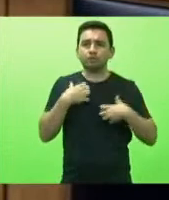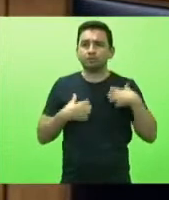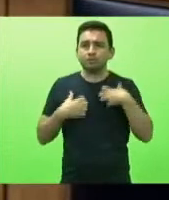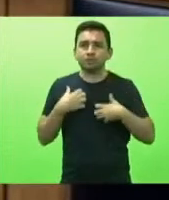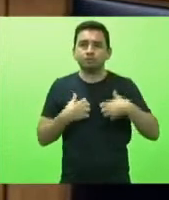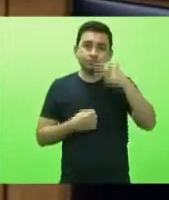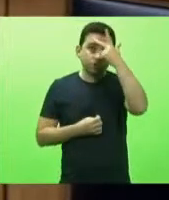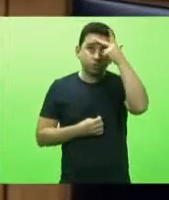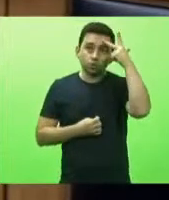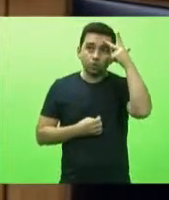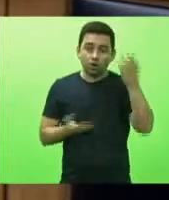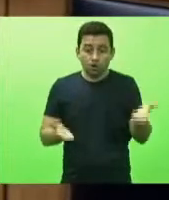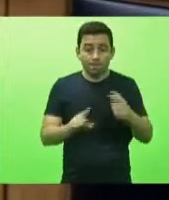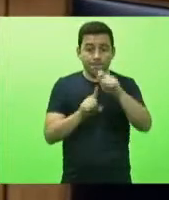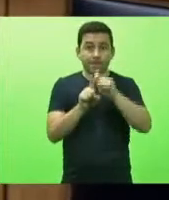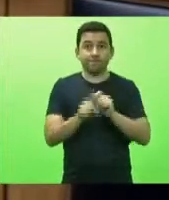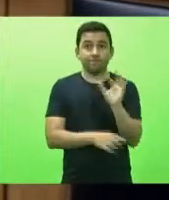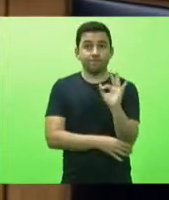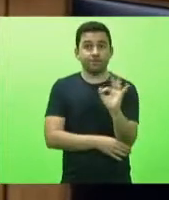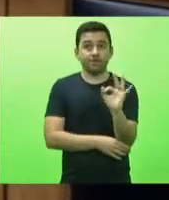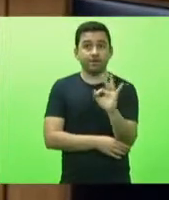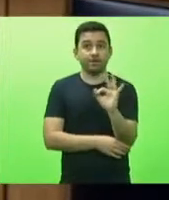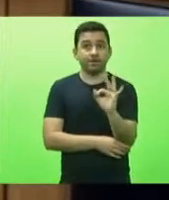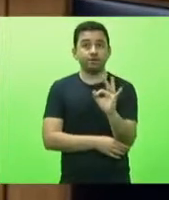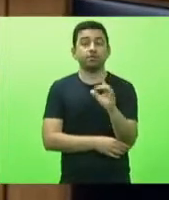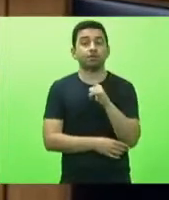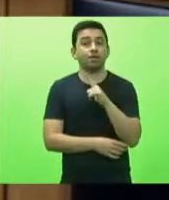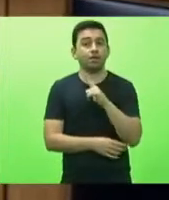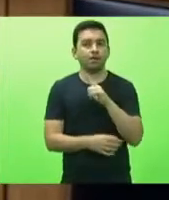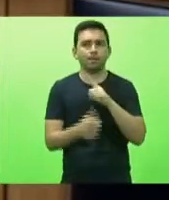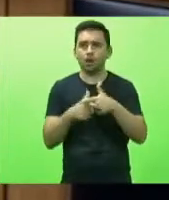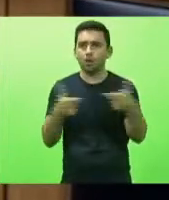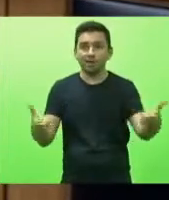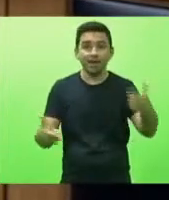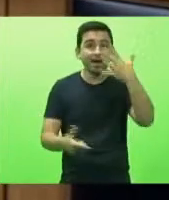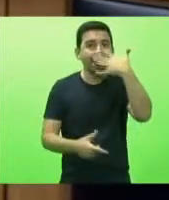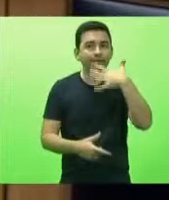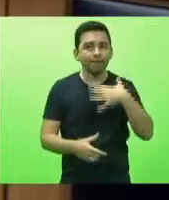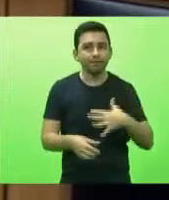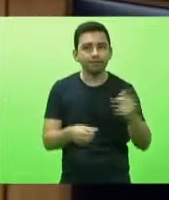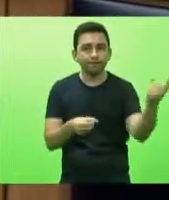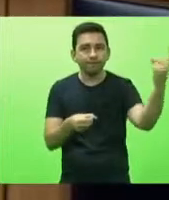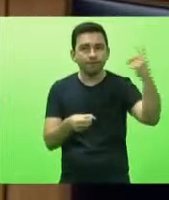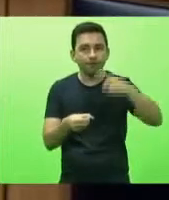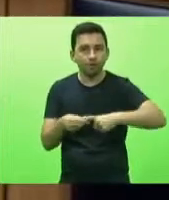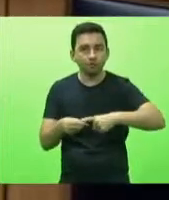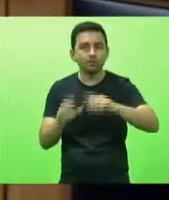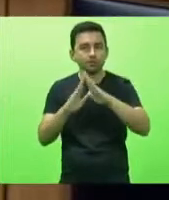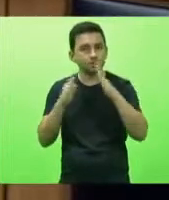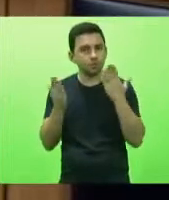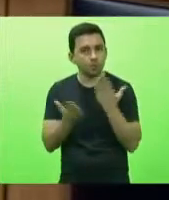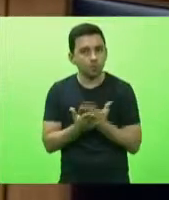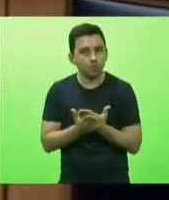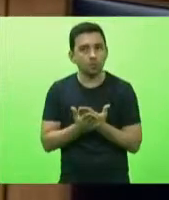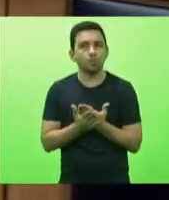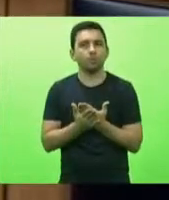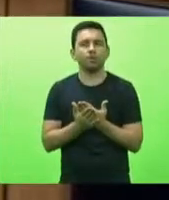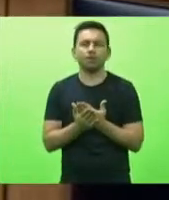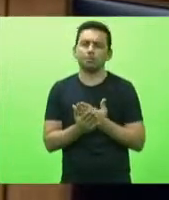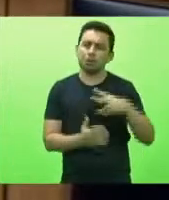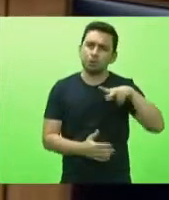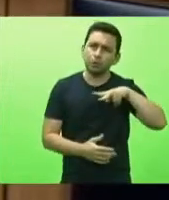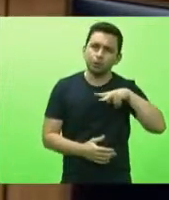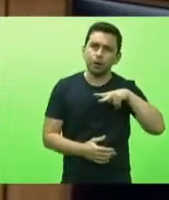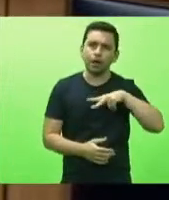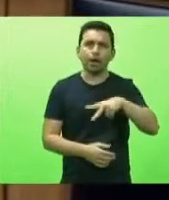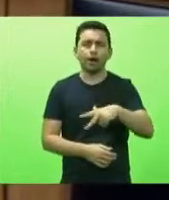agora no mês de fevereiro vão estar a grande parte das crianças vão estar voltando retornando às escolas sejam particulares